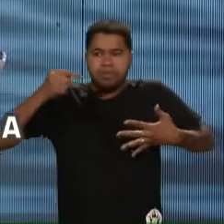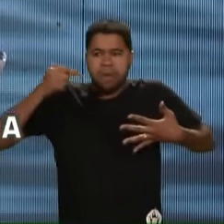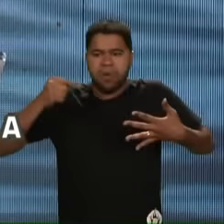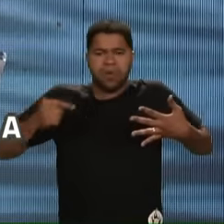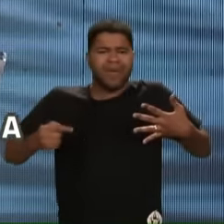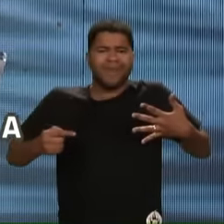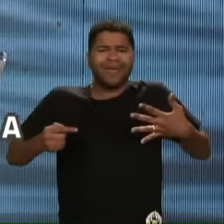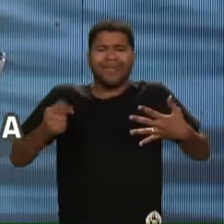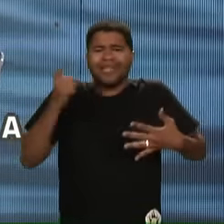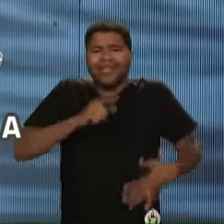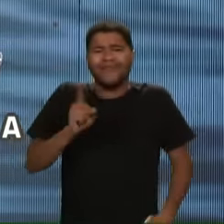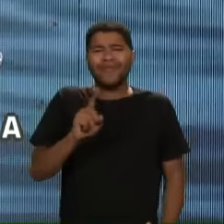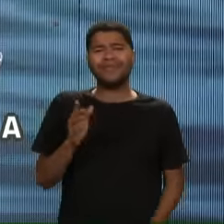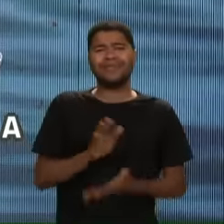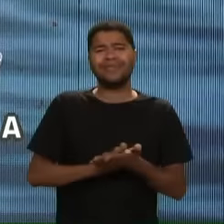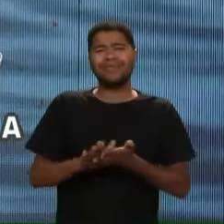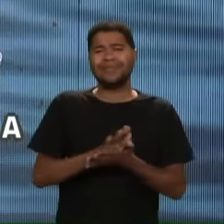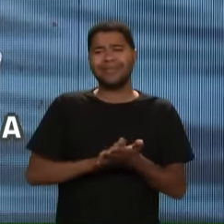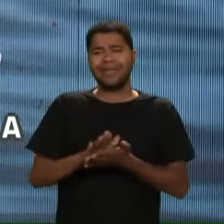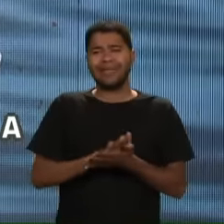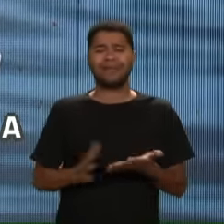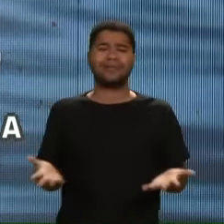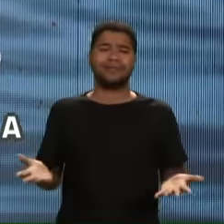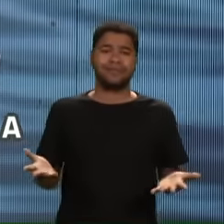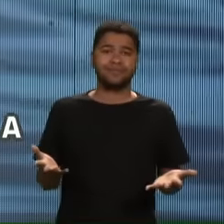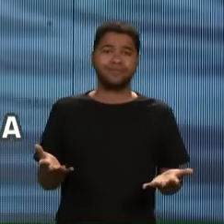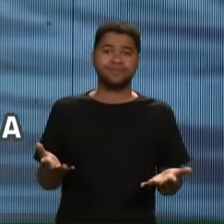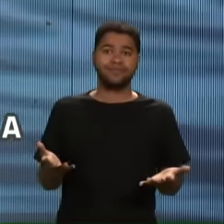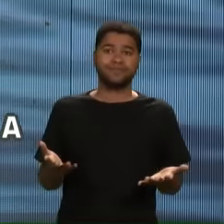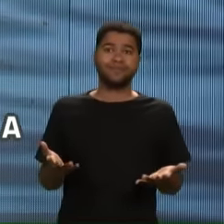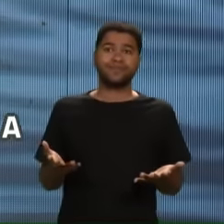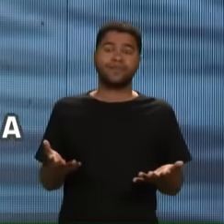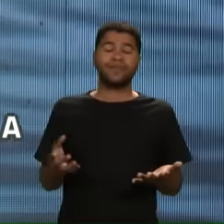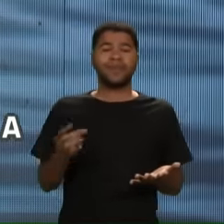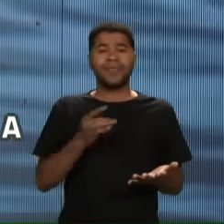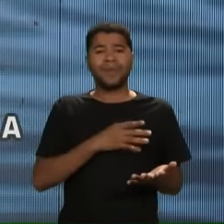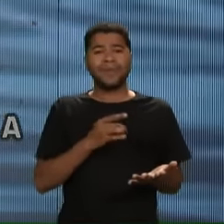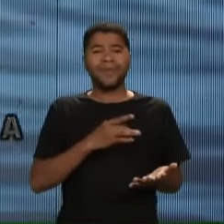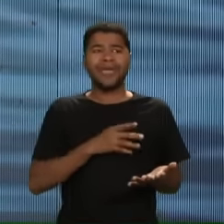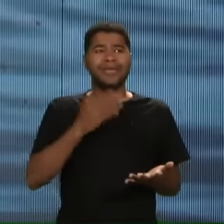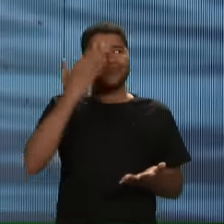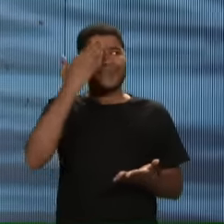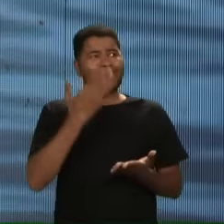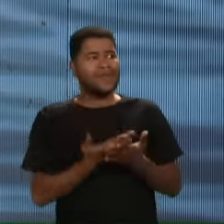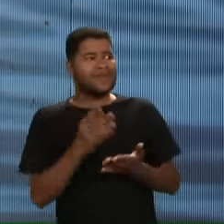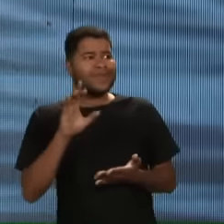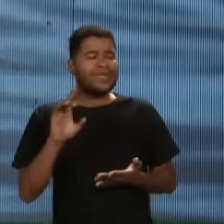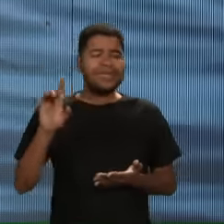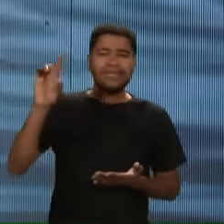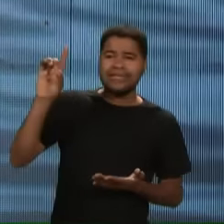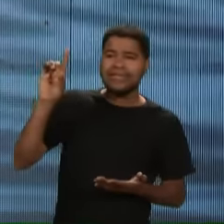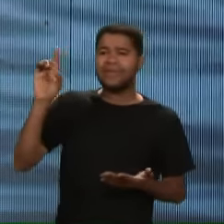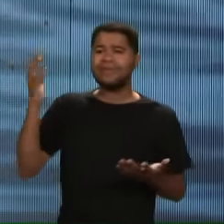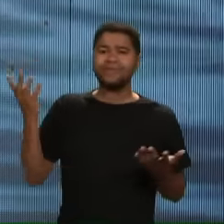vai chegar Aí é uma Complicação Liberte-se do medo De confiar em Deus